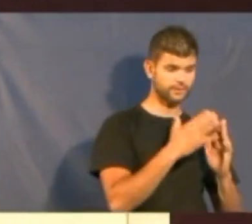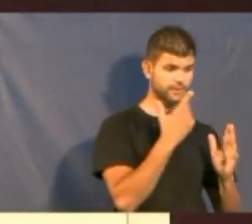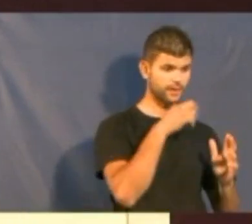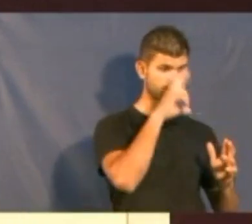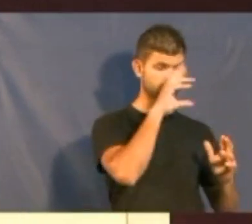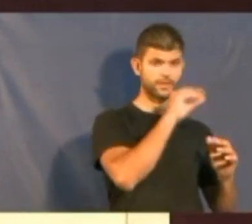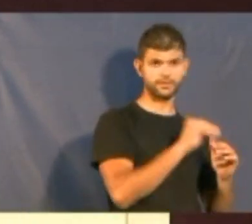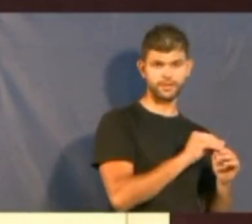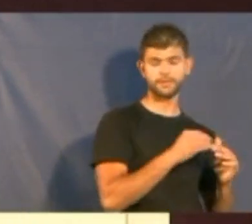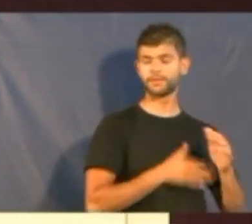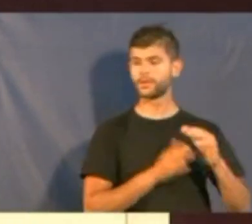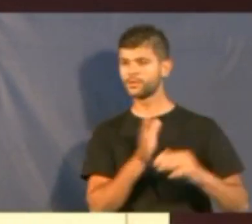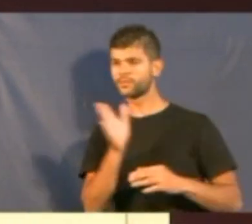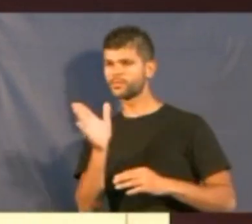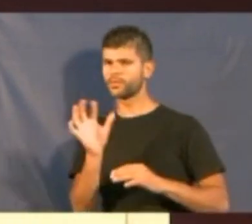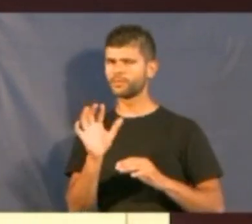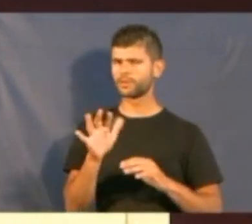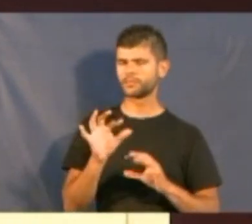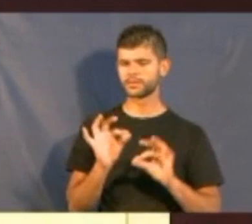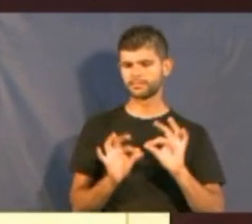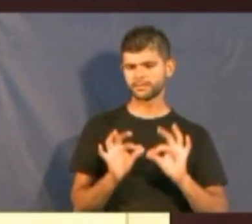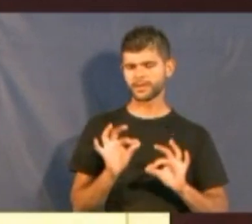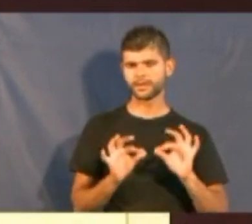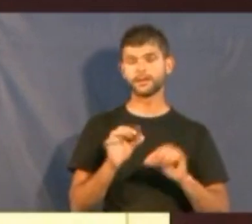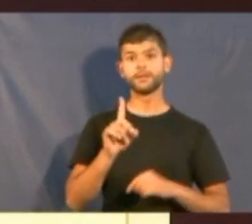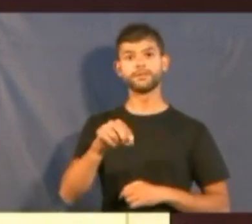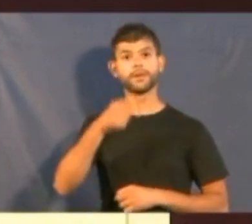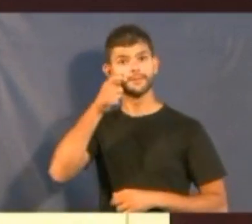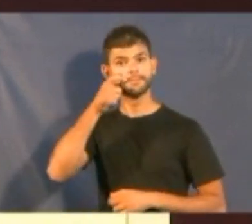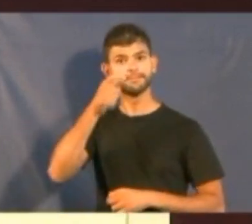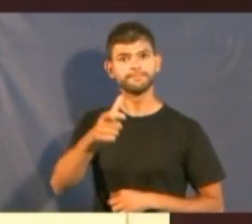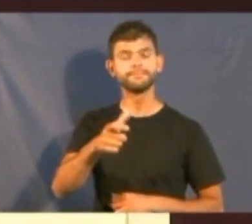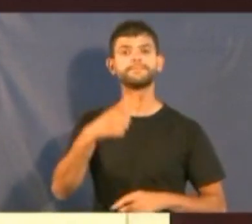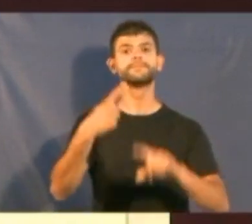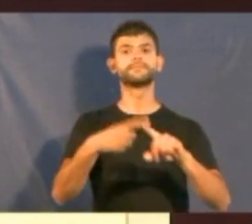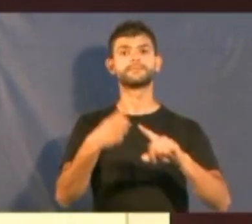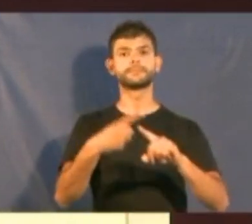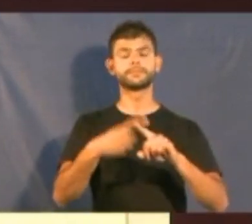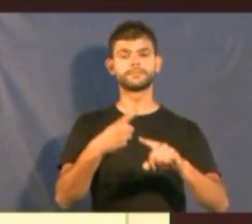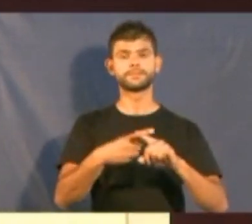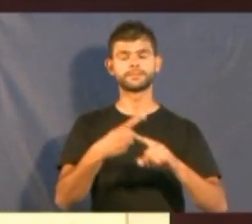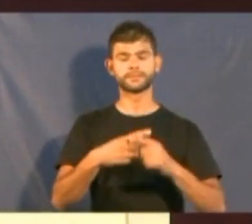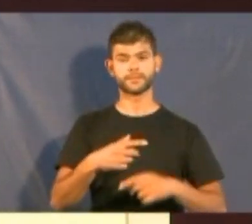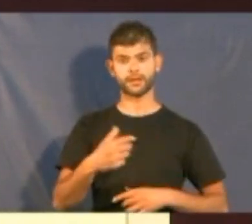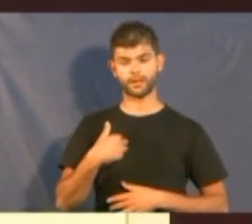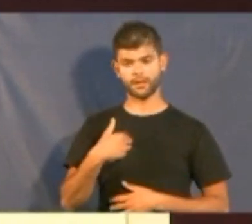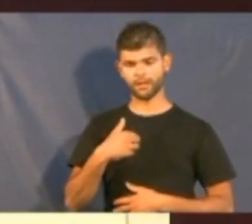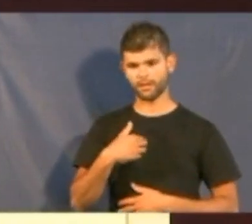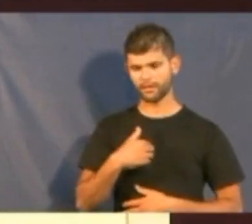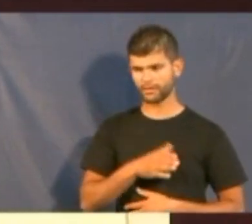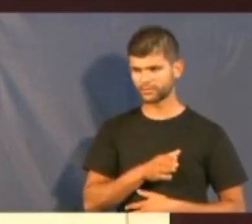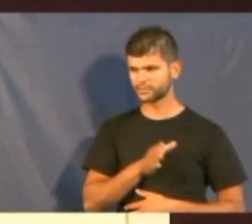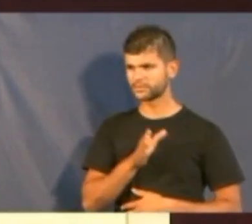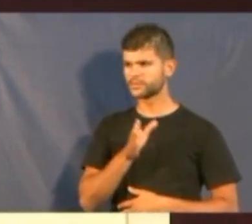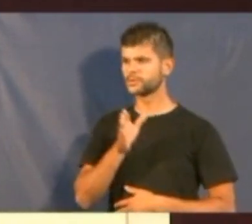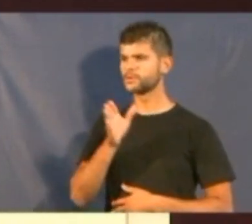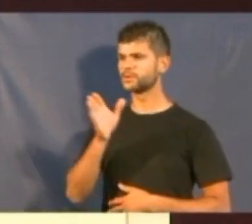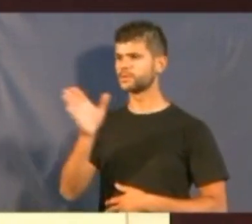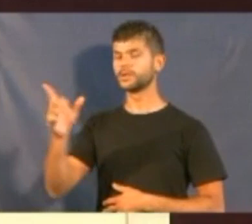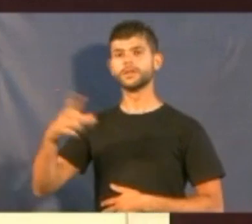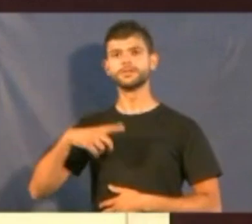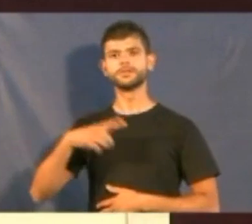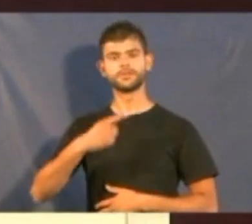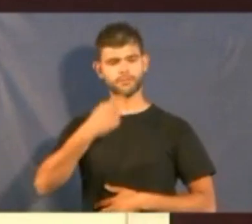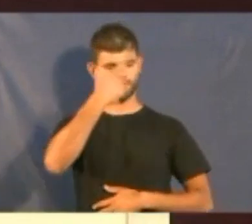preparado. Foi curiosíssimo. Porque quando eu cheguei, havia um recepcionista, um mordomo.